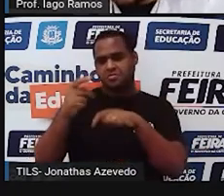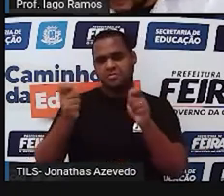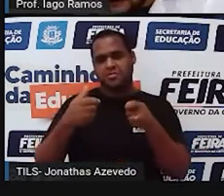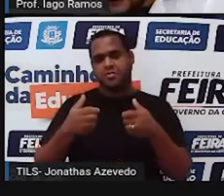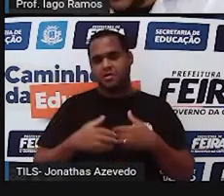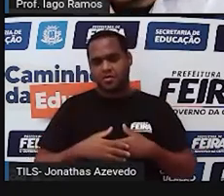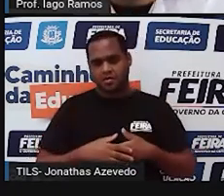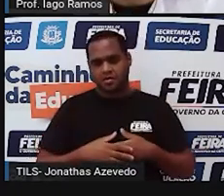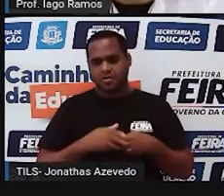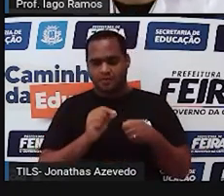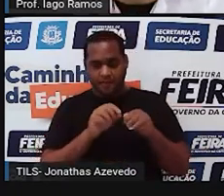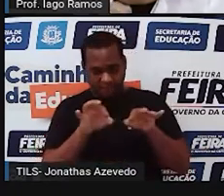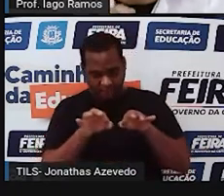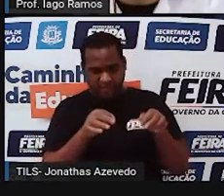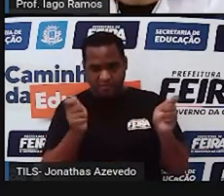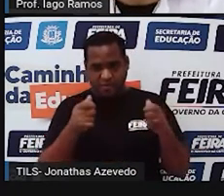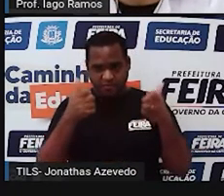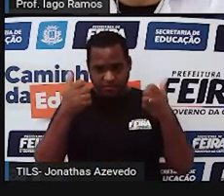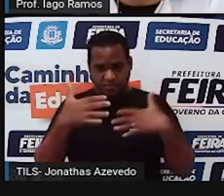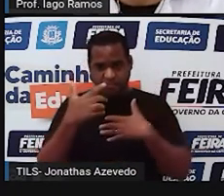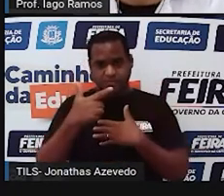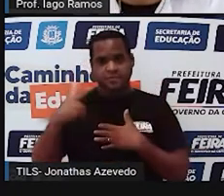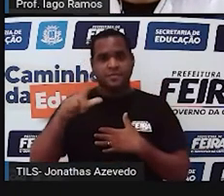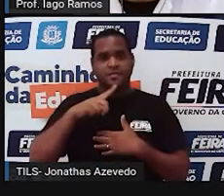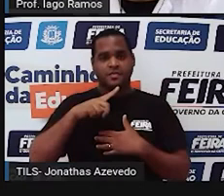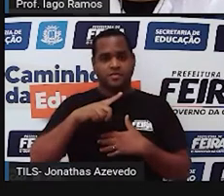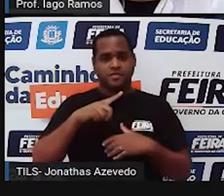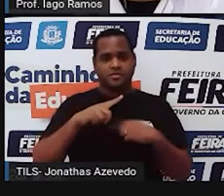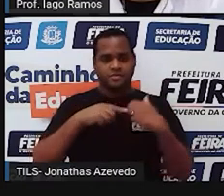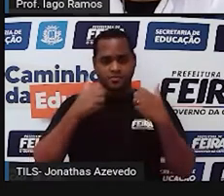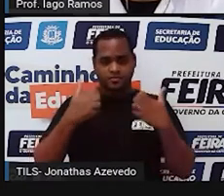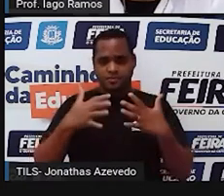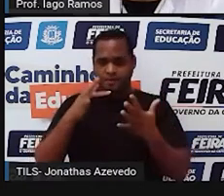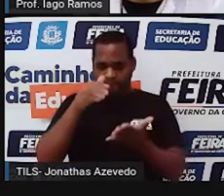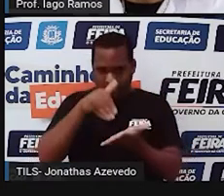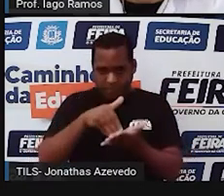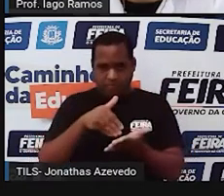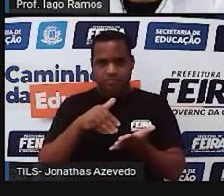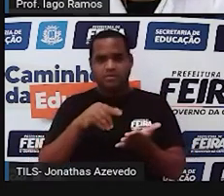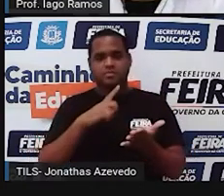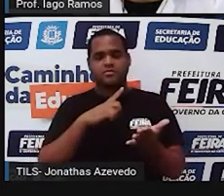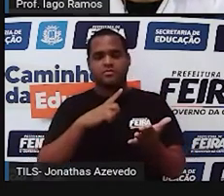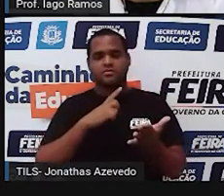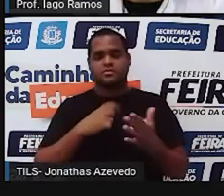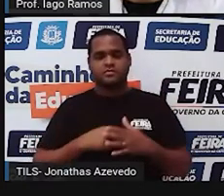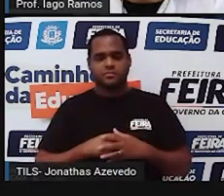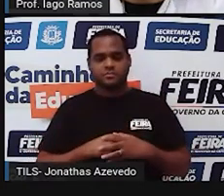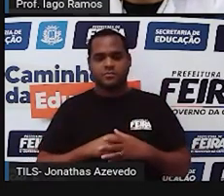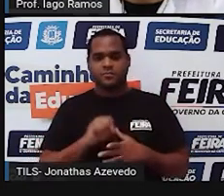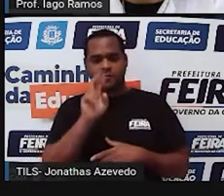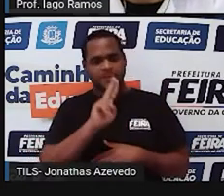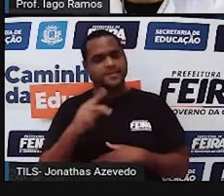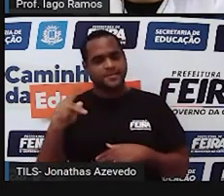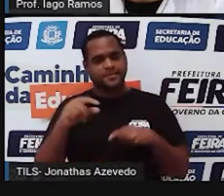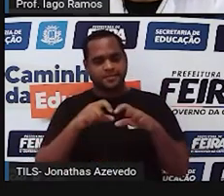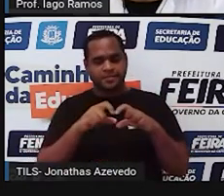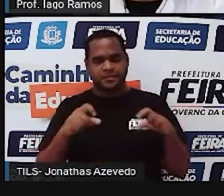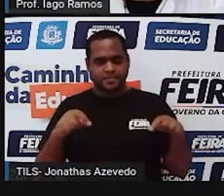Feito. Próximo comando é o seguinte. Por fim, né? Usando a régua,